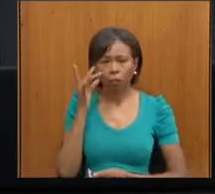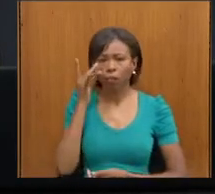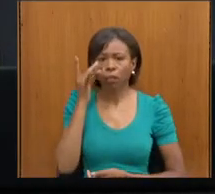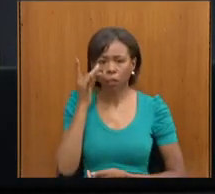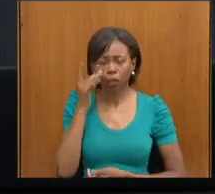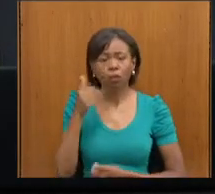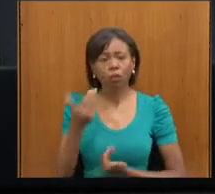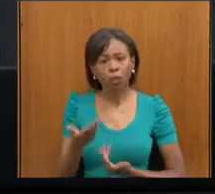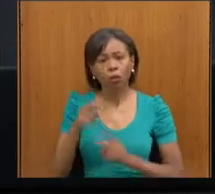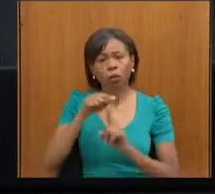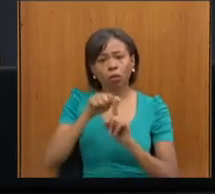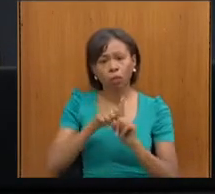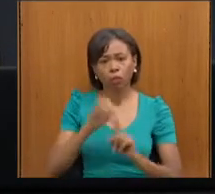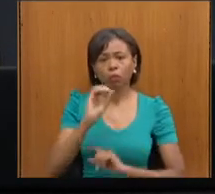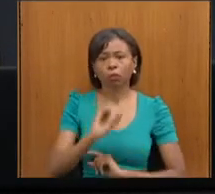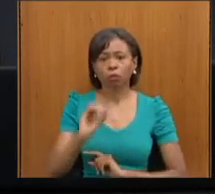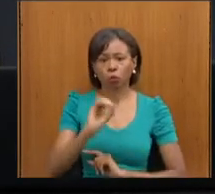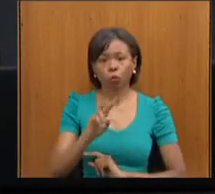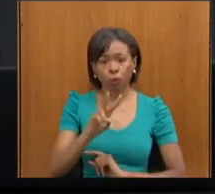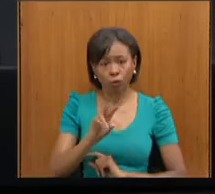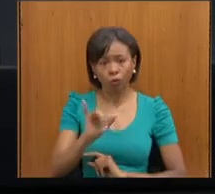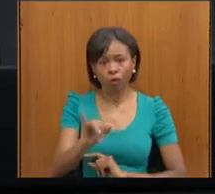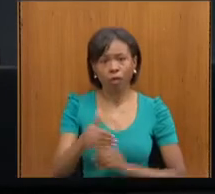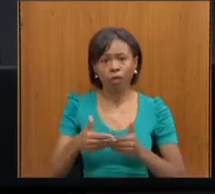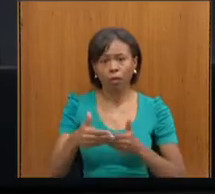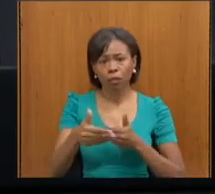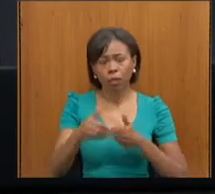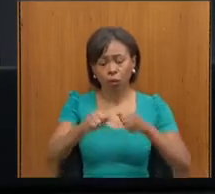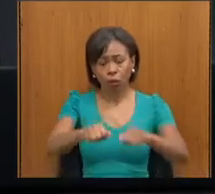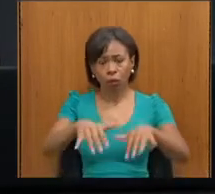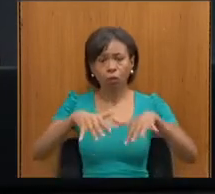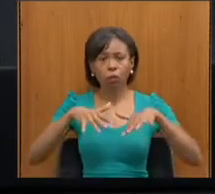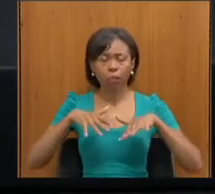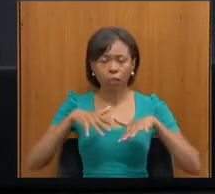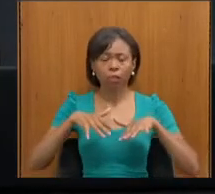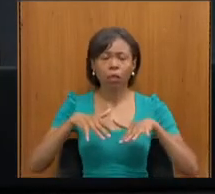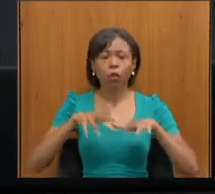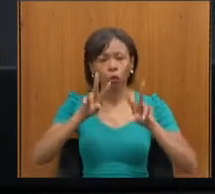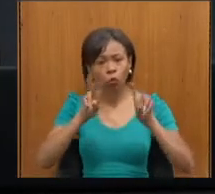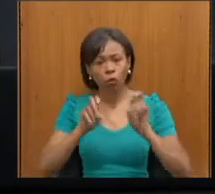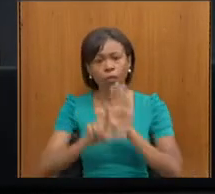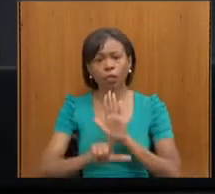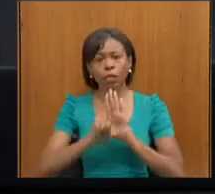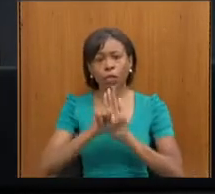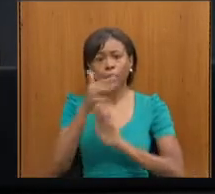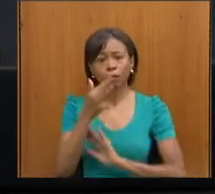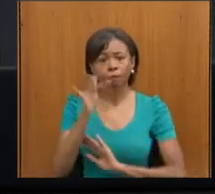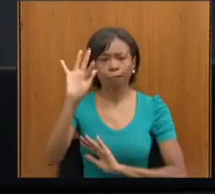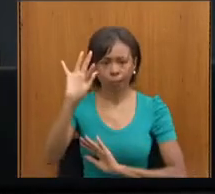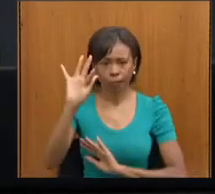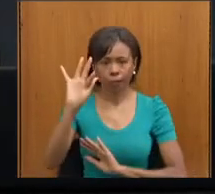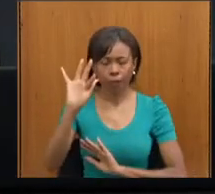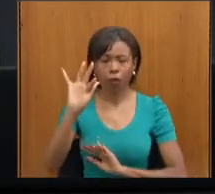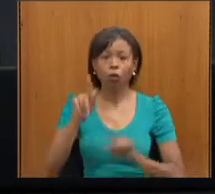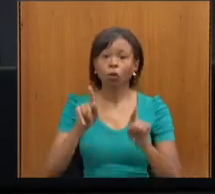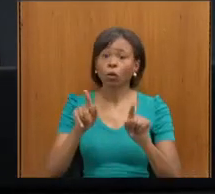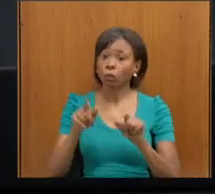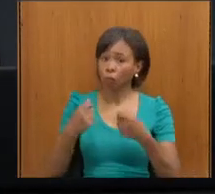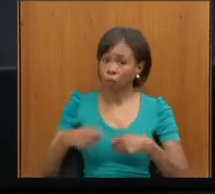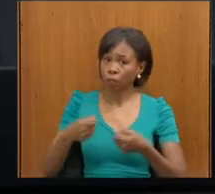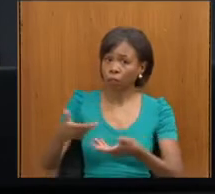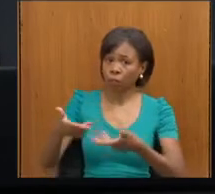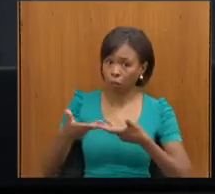Então, no mês de outubro, teremos aí uma audiência muito importante para tratar dessa legislação federal. Vamos contar com a Defensoria aqui